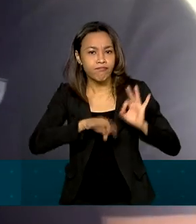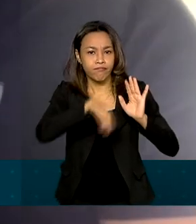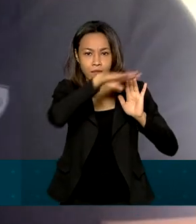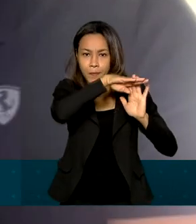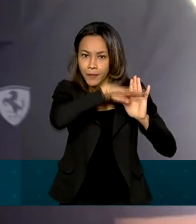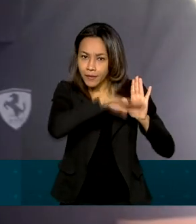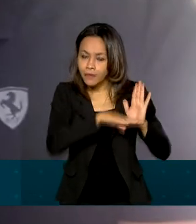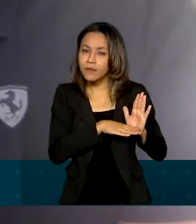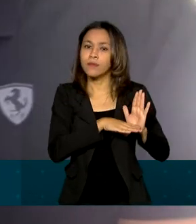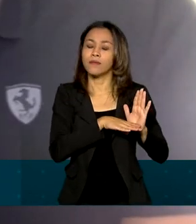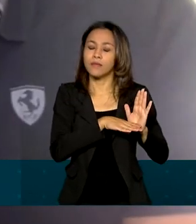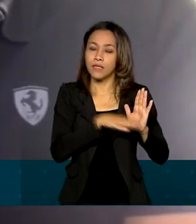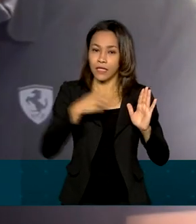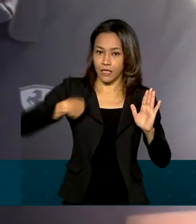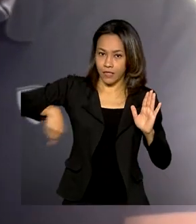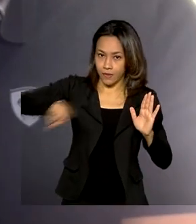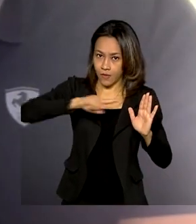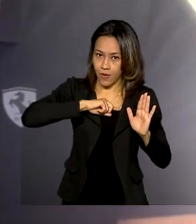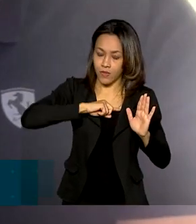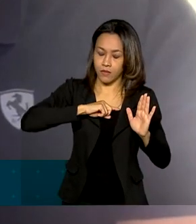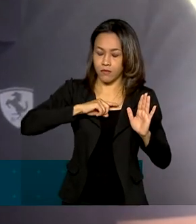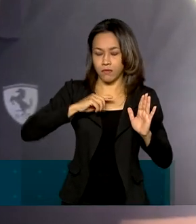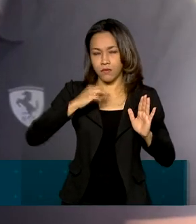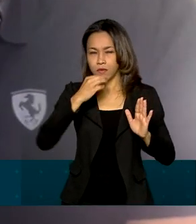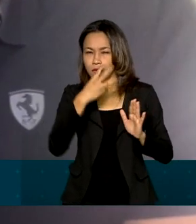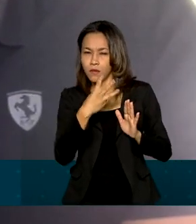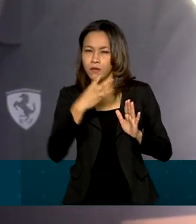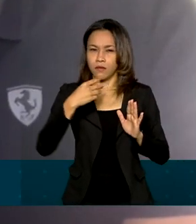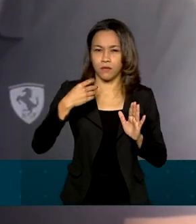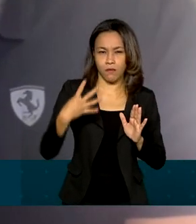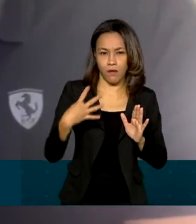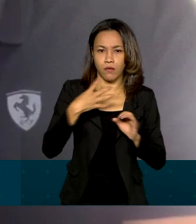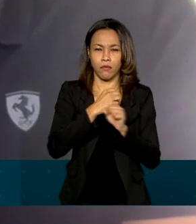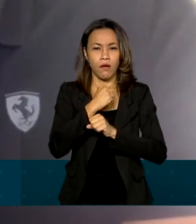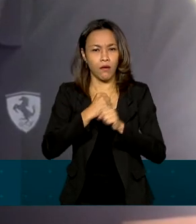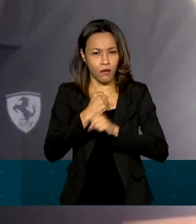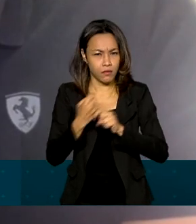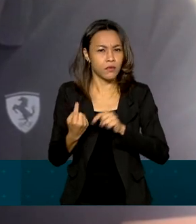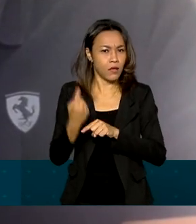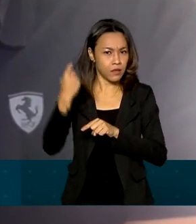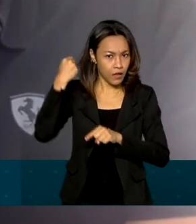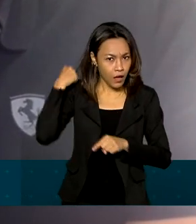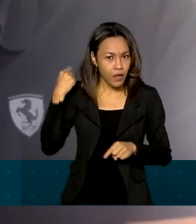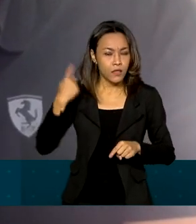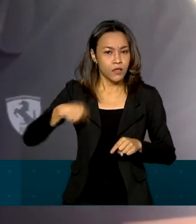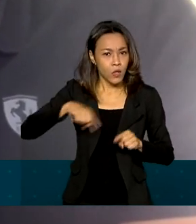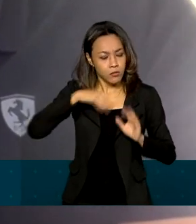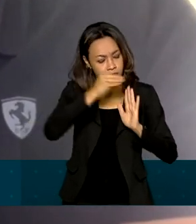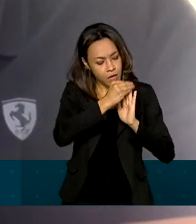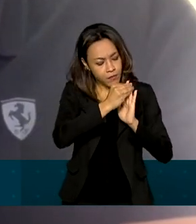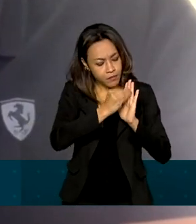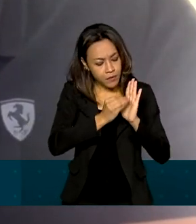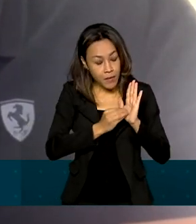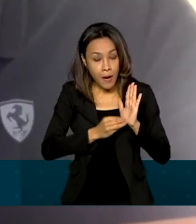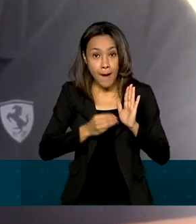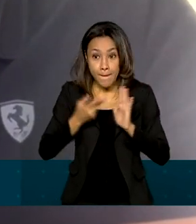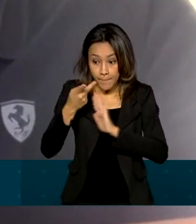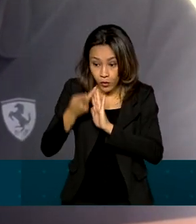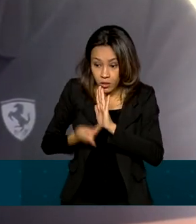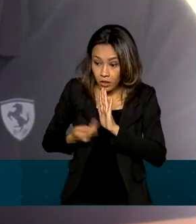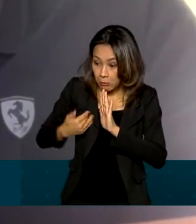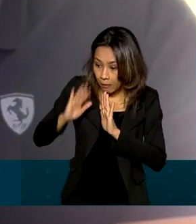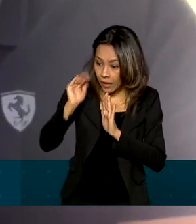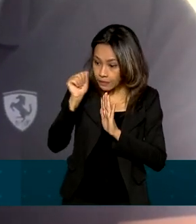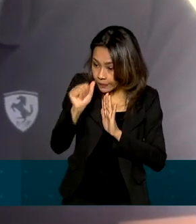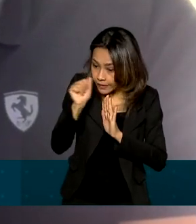instituiu que, desde os três ou quatro anos atrás, os projetos que tivessem a maior participação de